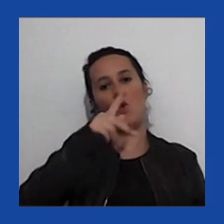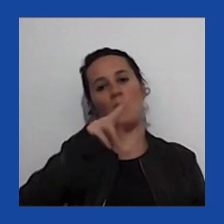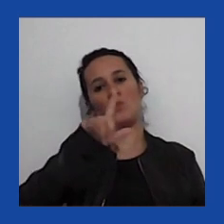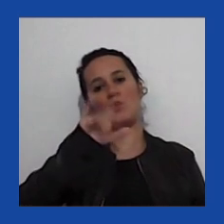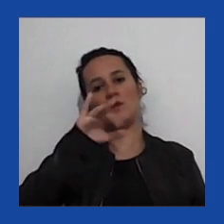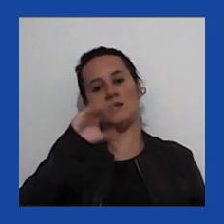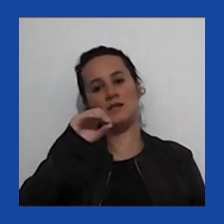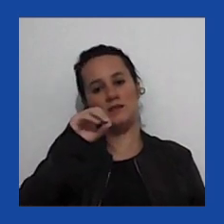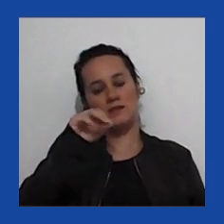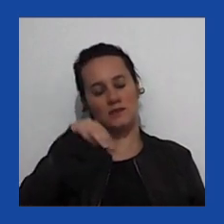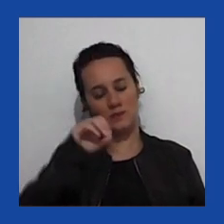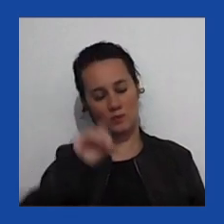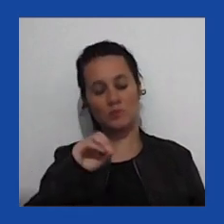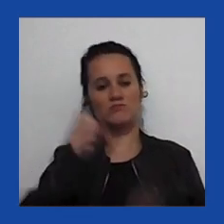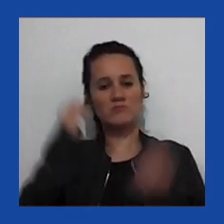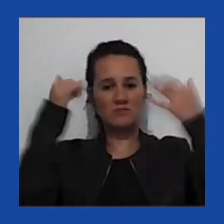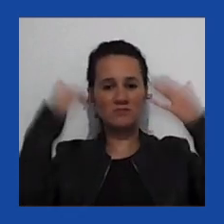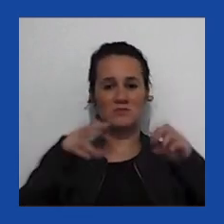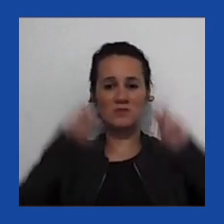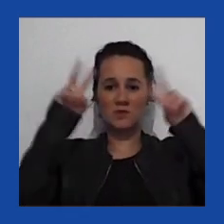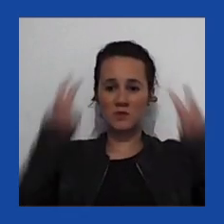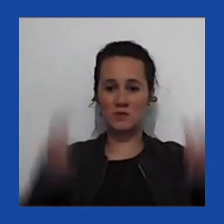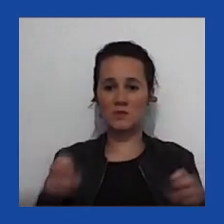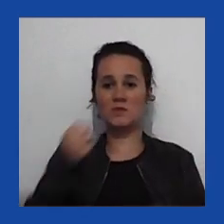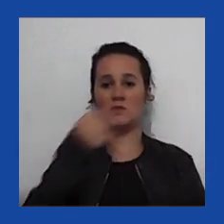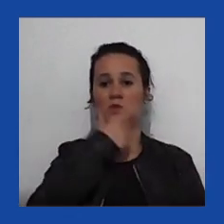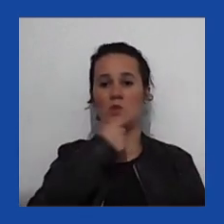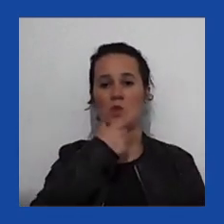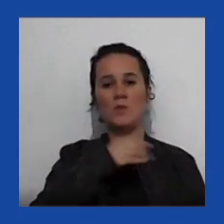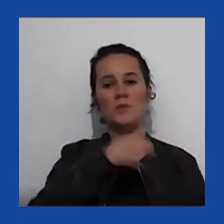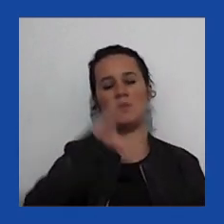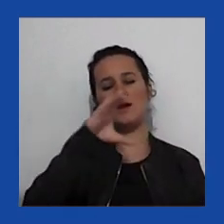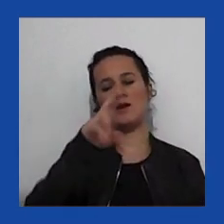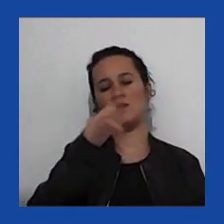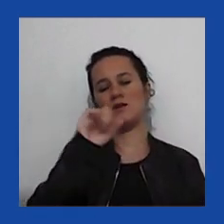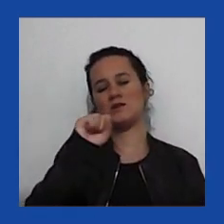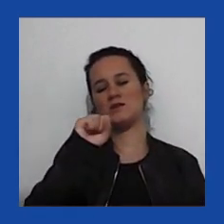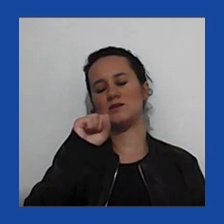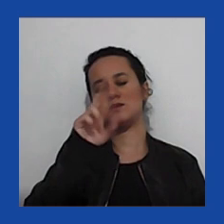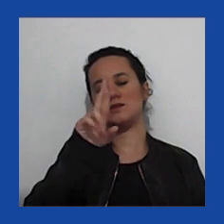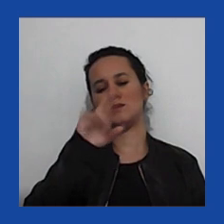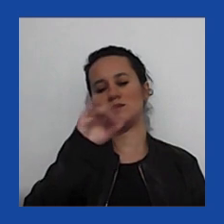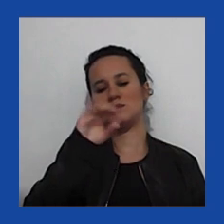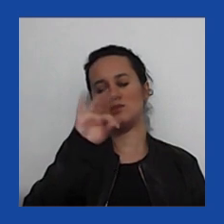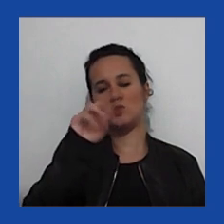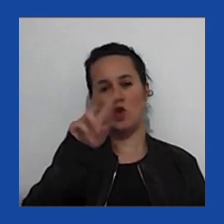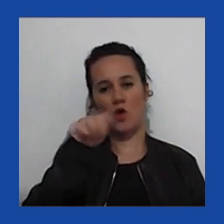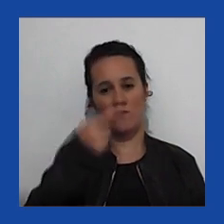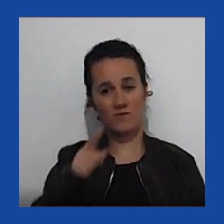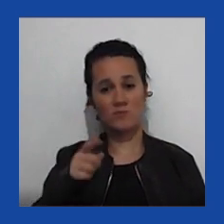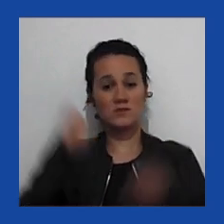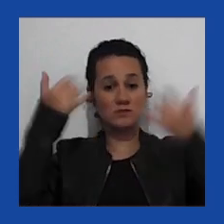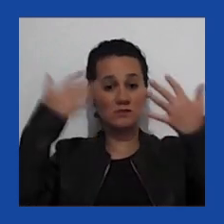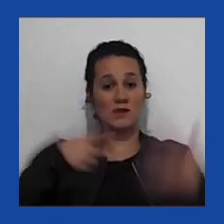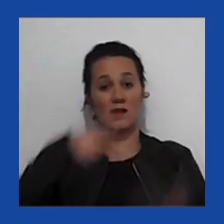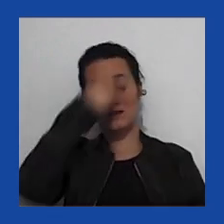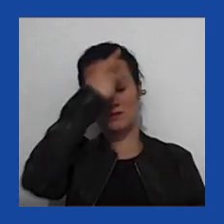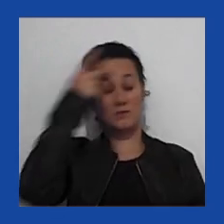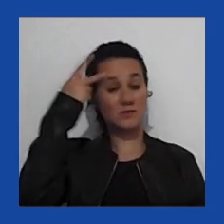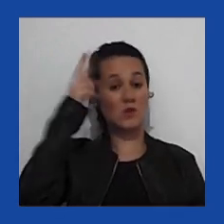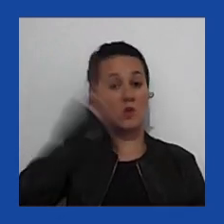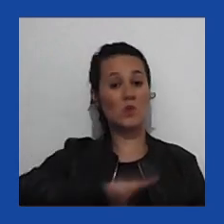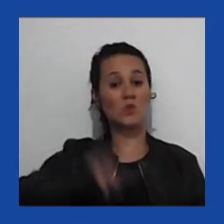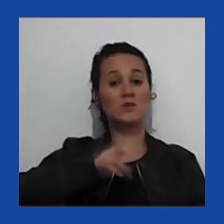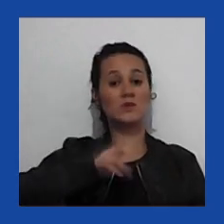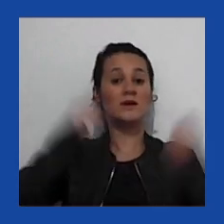ideia do Karlsmoody e Cristóvão Rovira Kalkwasser, que populistas usam uma retórica